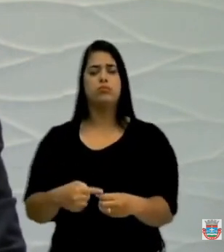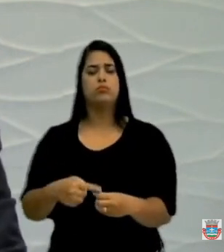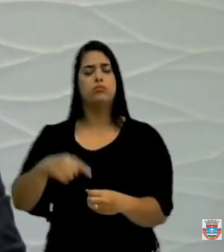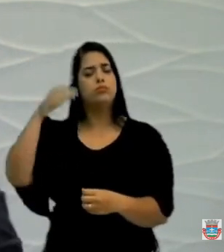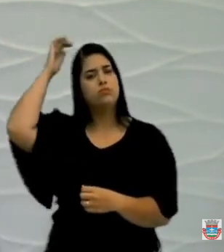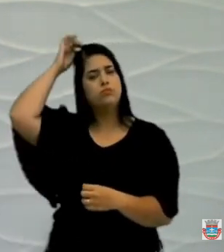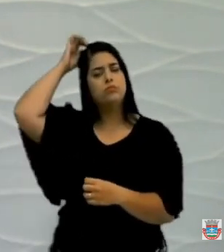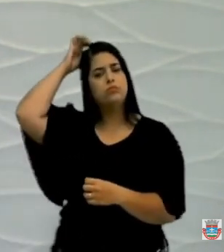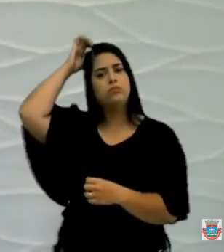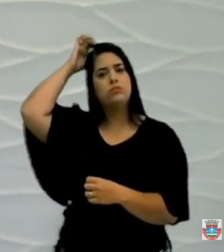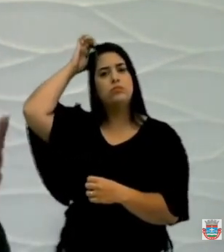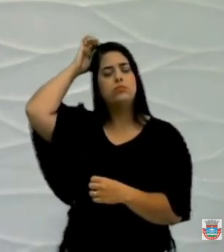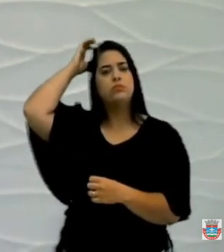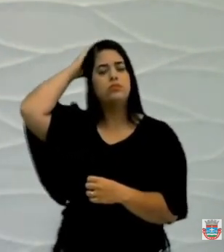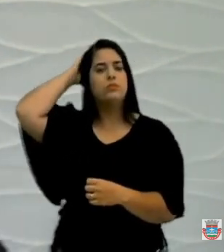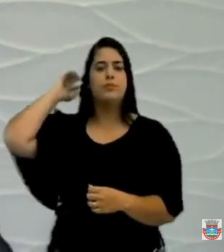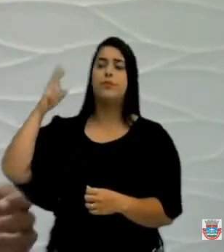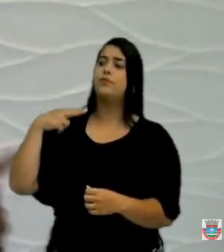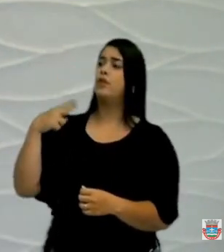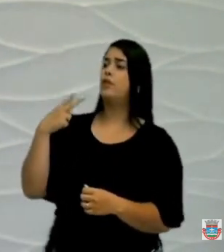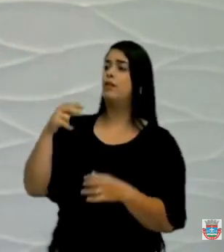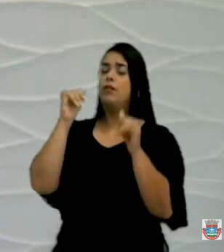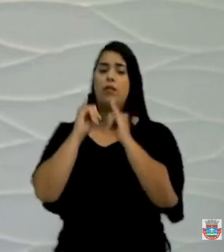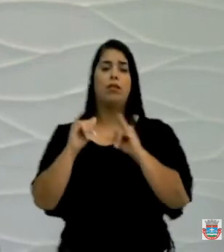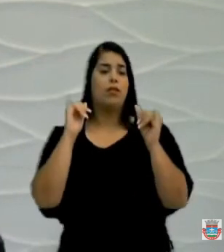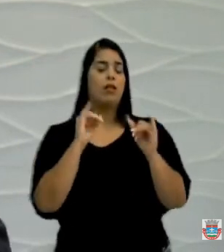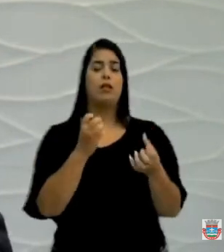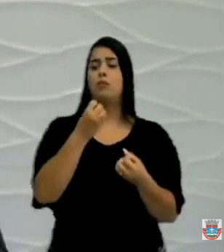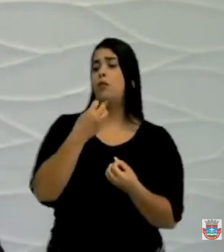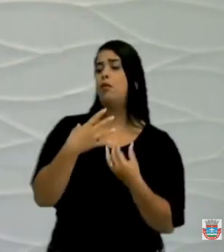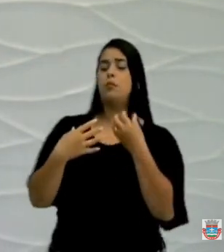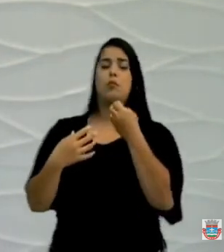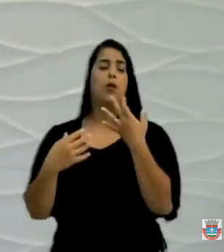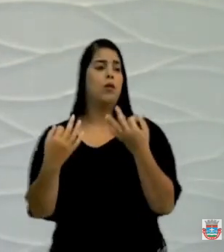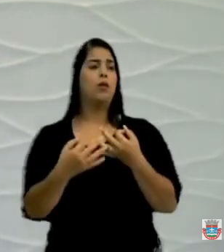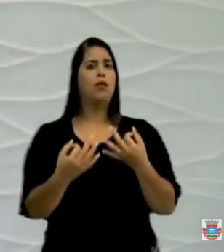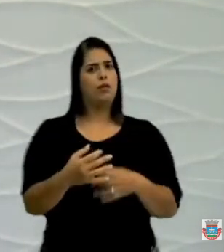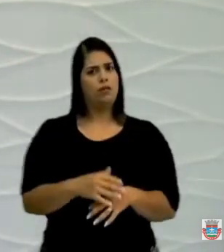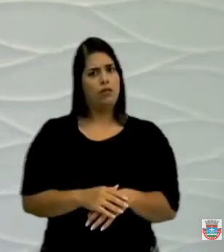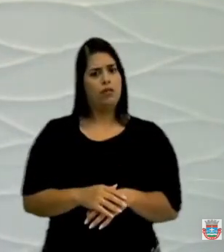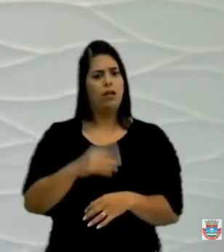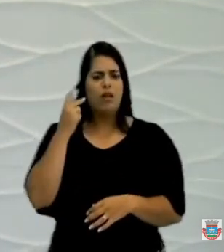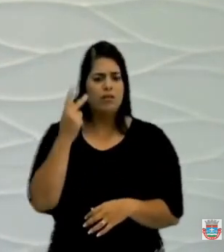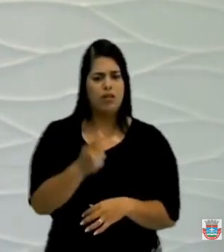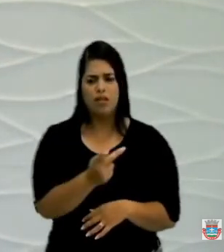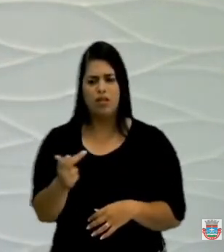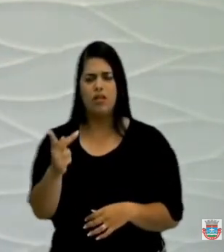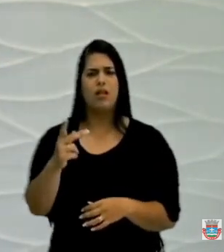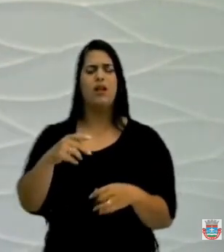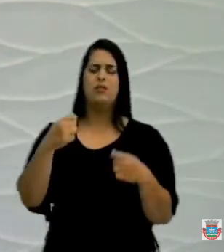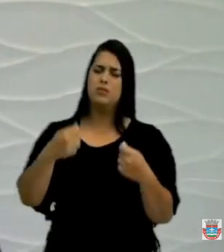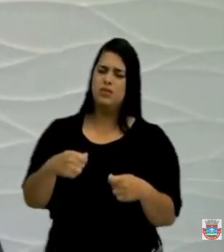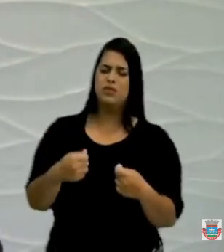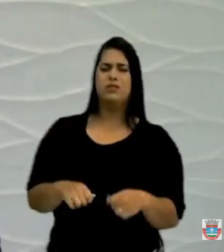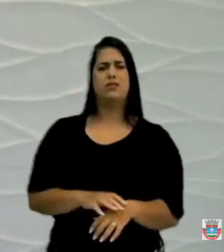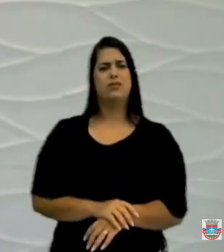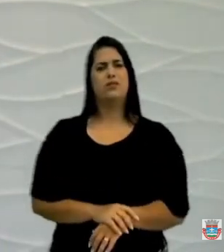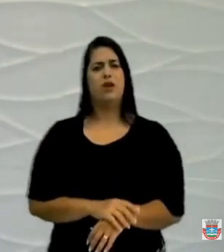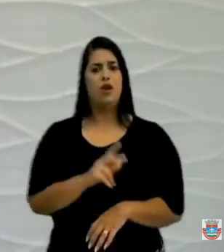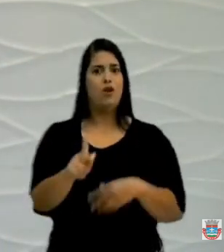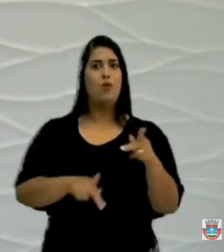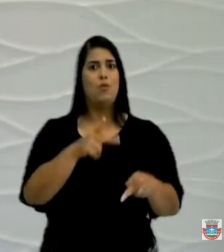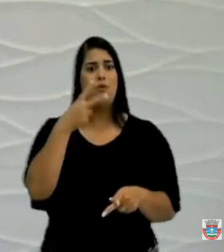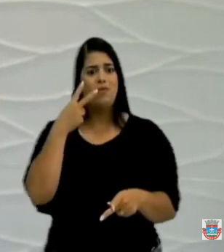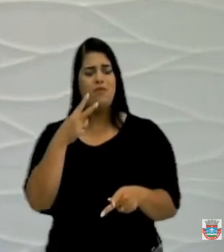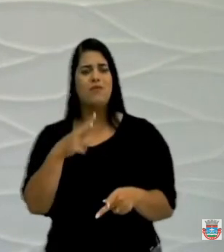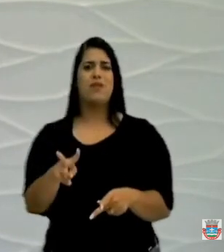O vereador aqui, não, está tudo bom, vamos andar, vamos andar que está tudo bom para vocês, tudo ótimo, tudo maravilha. O povo está vendo, está